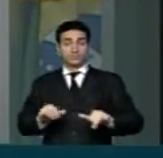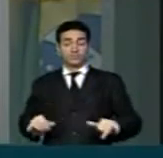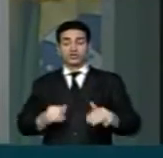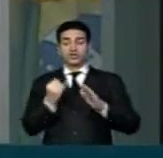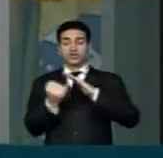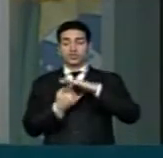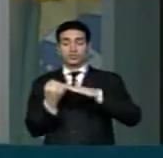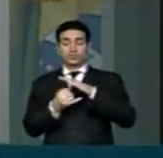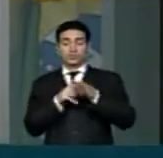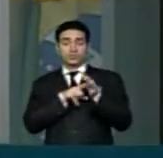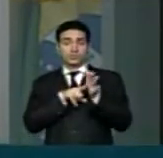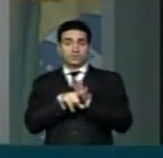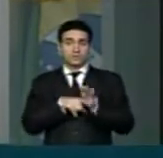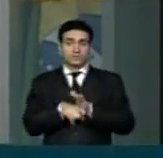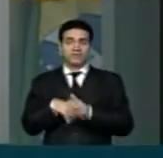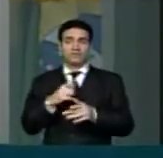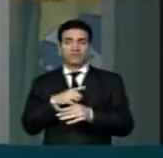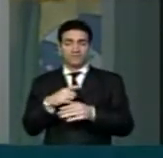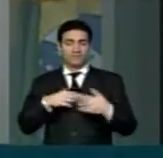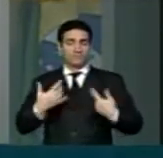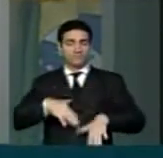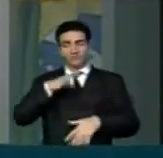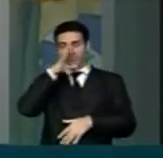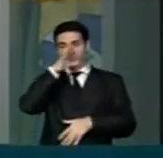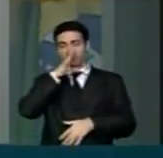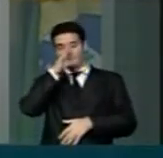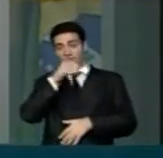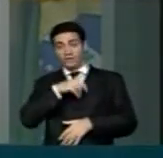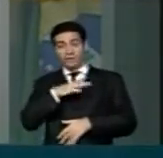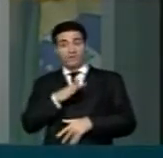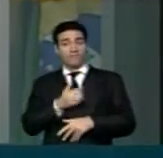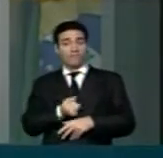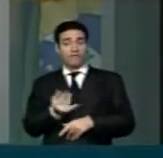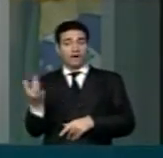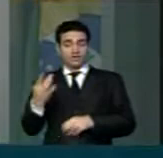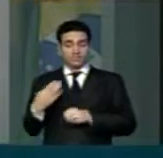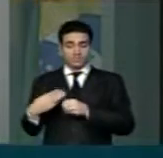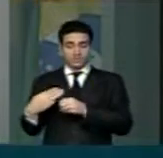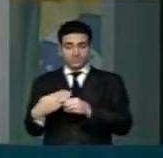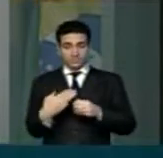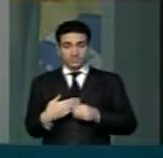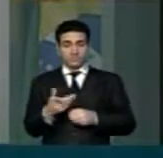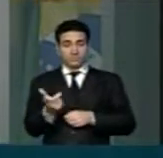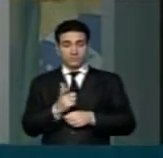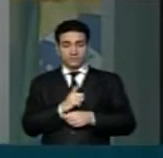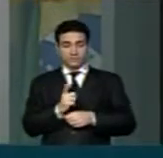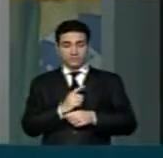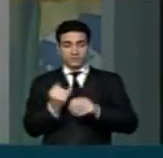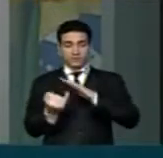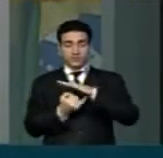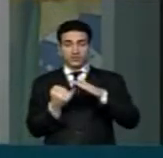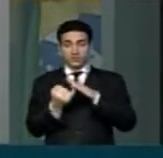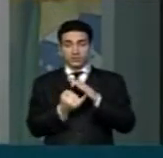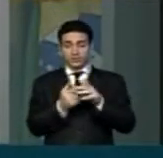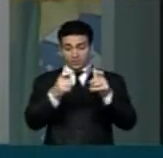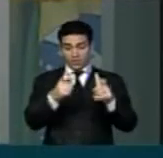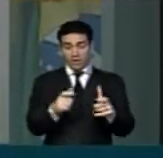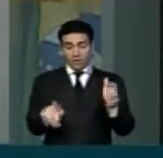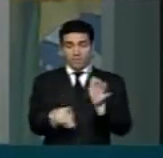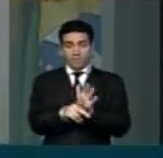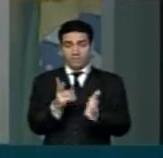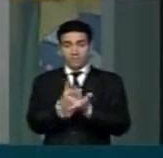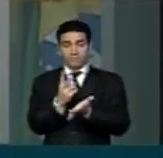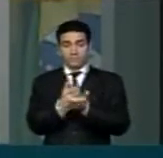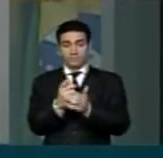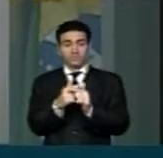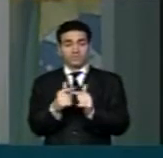pesquisas. Agora virou moda no interior vários municípios terem institutos localizados, que